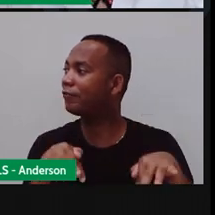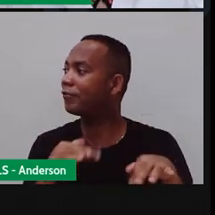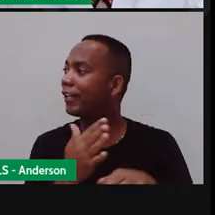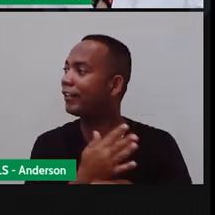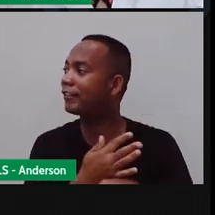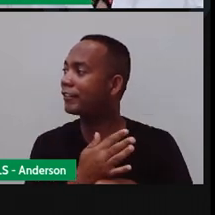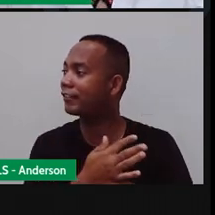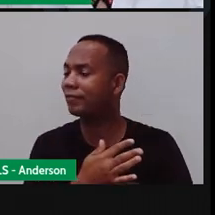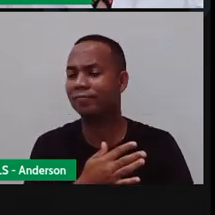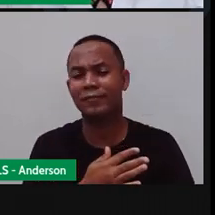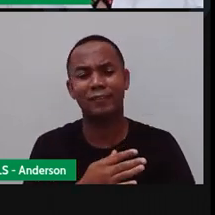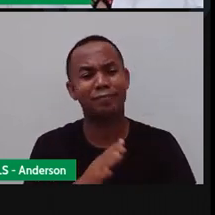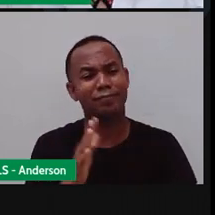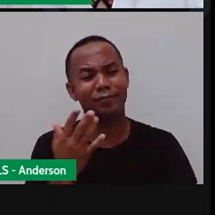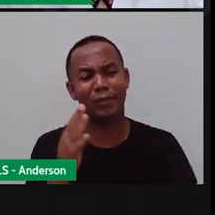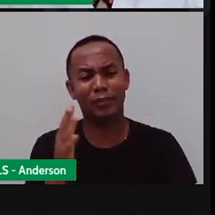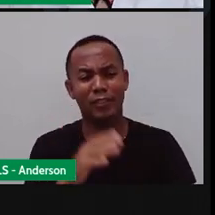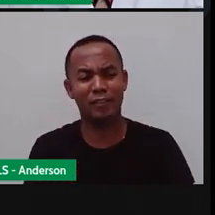E comida?